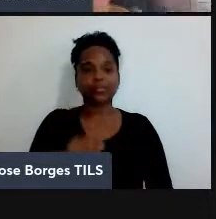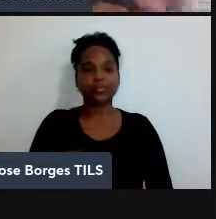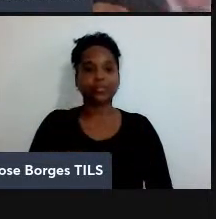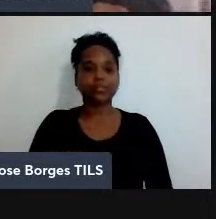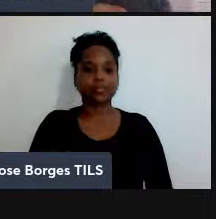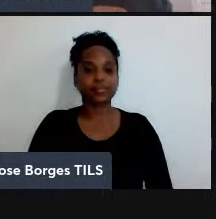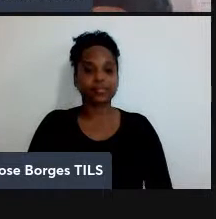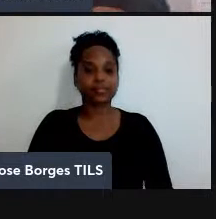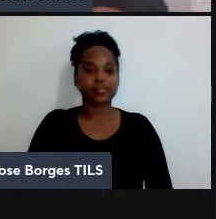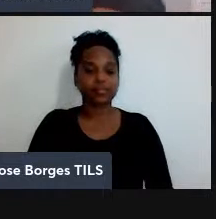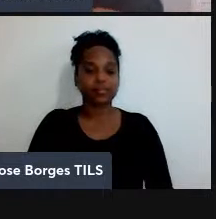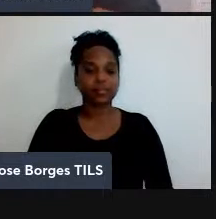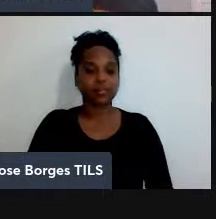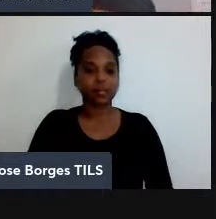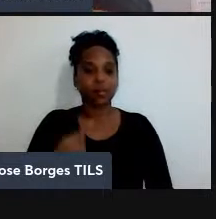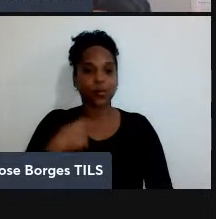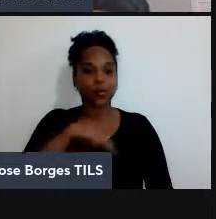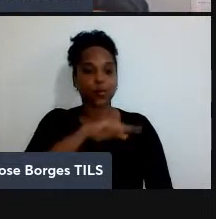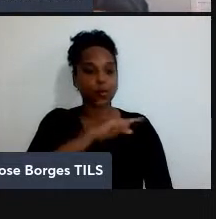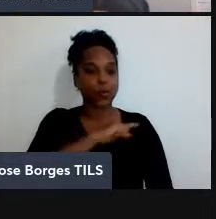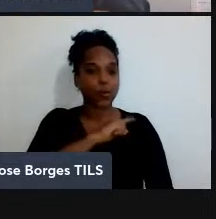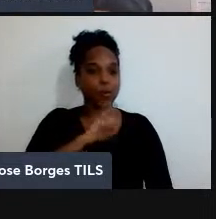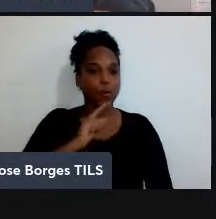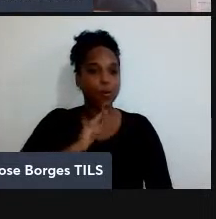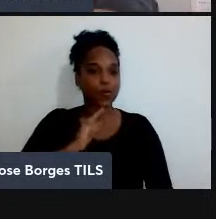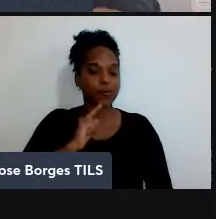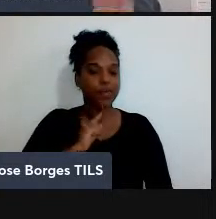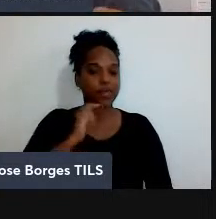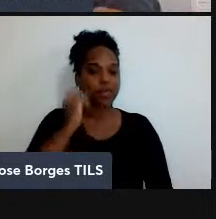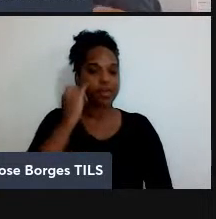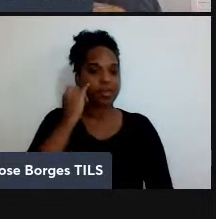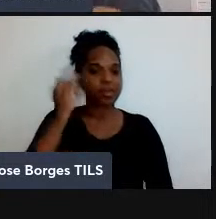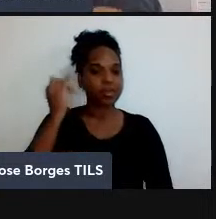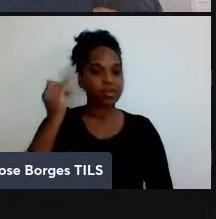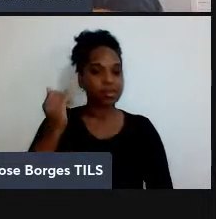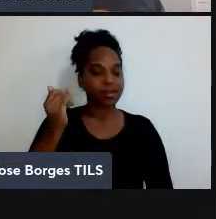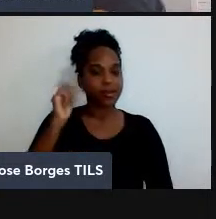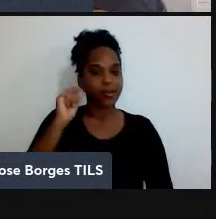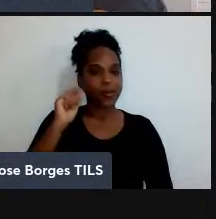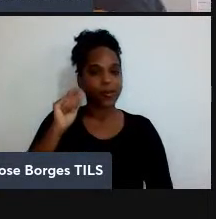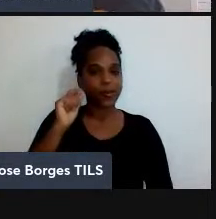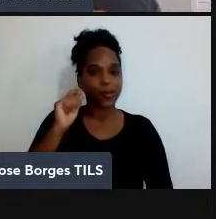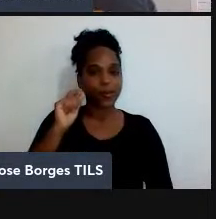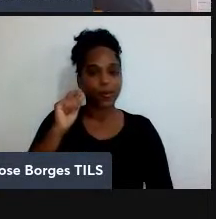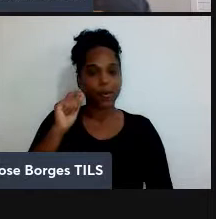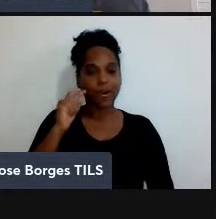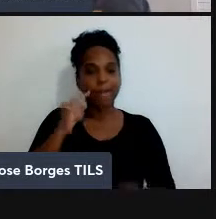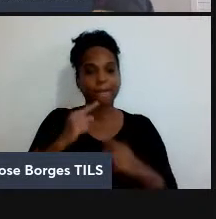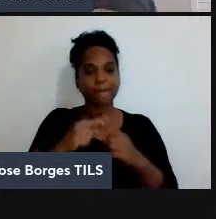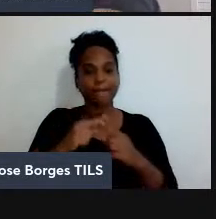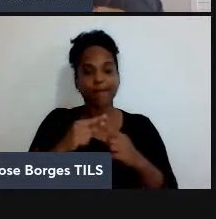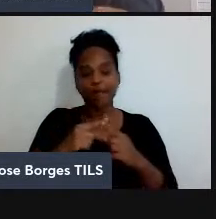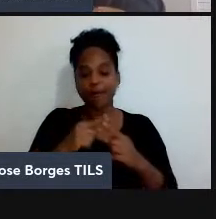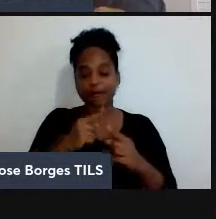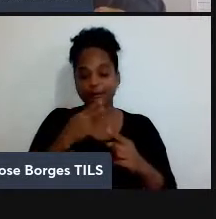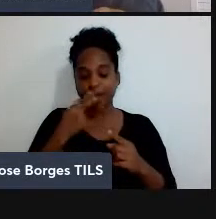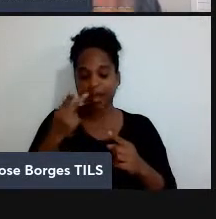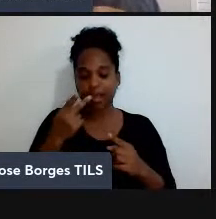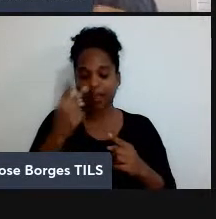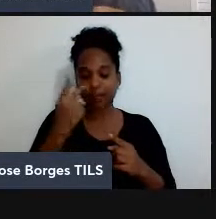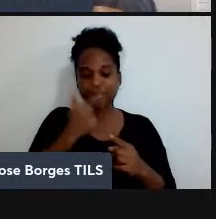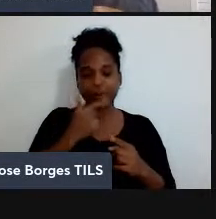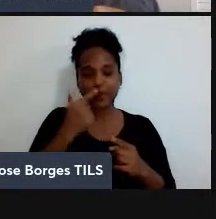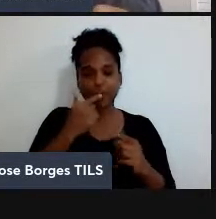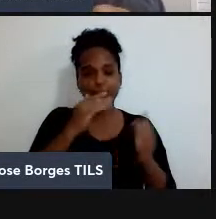Beleza, então, para a gente ter uma ideia do porquê que a gente está chamando isso de segunda revolução quântica, porquê que isso é